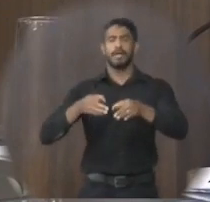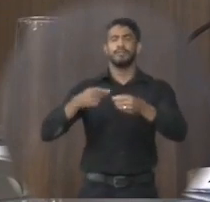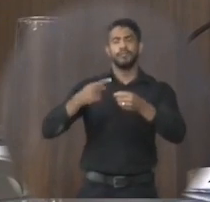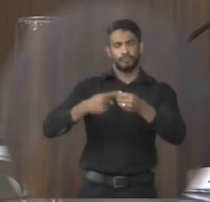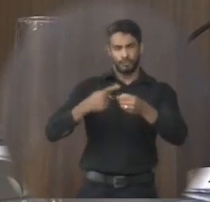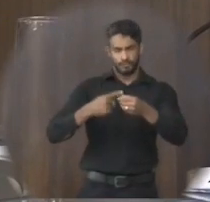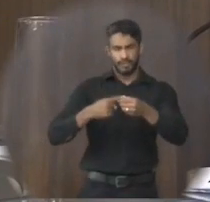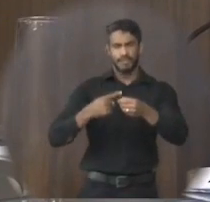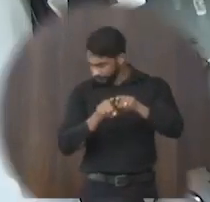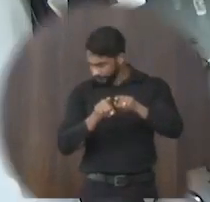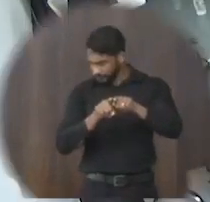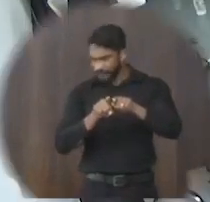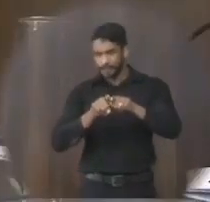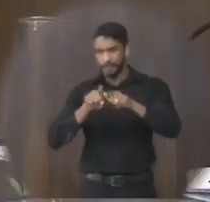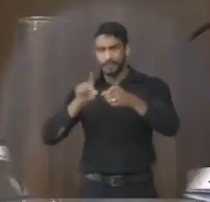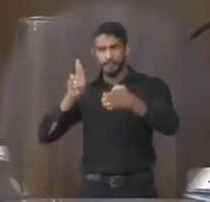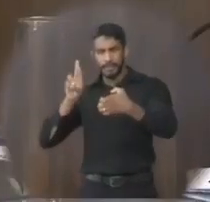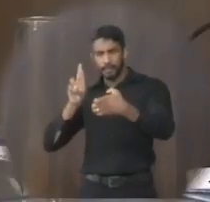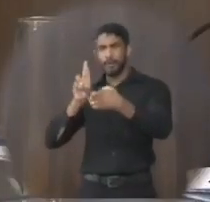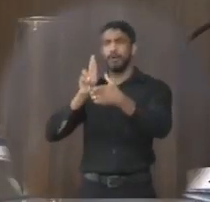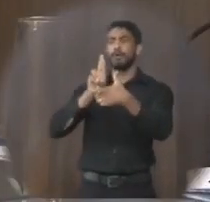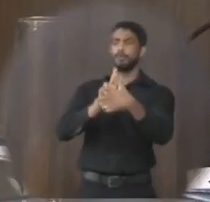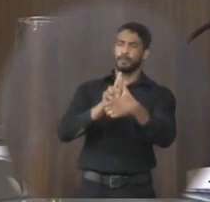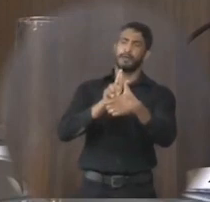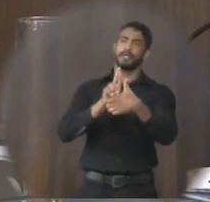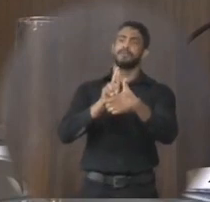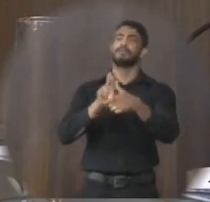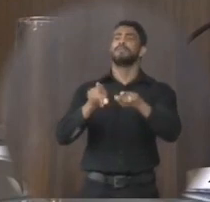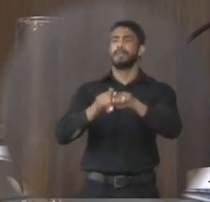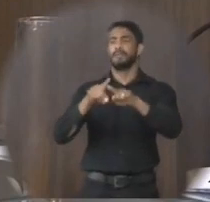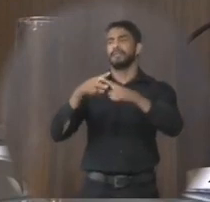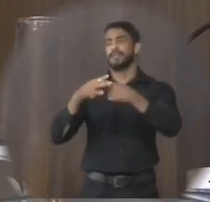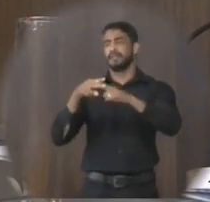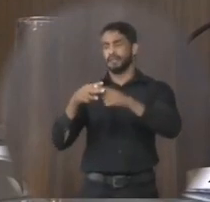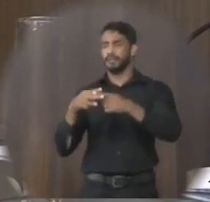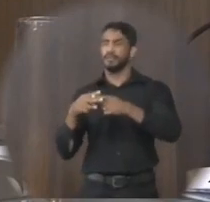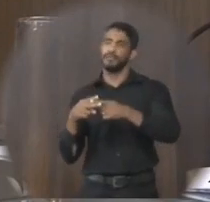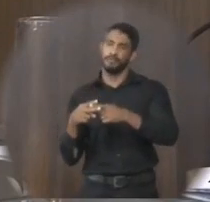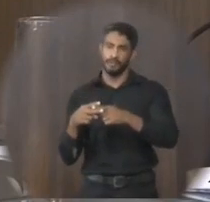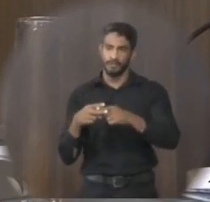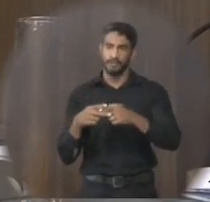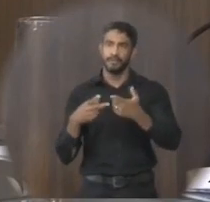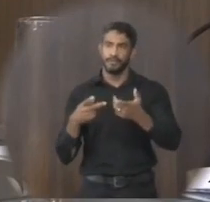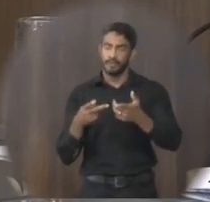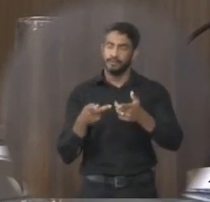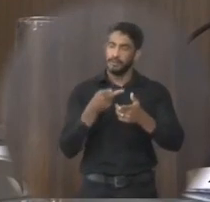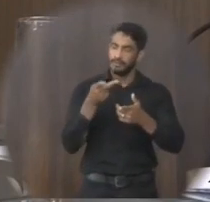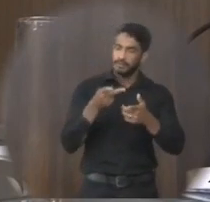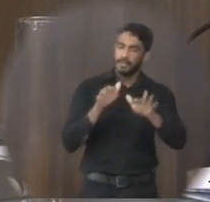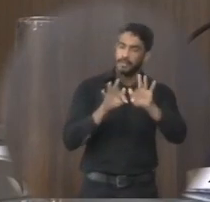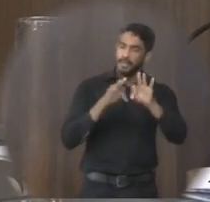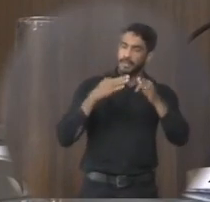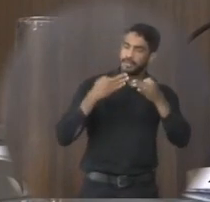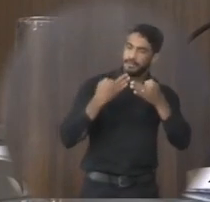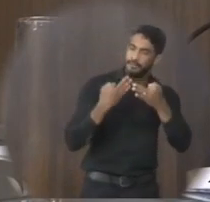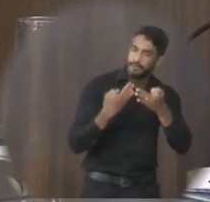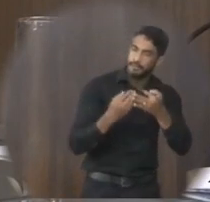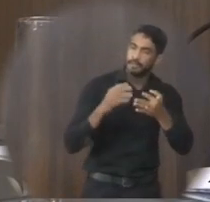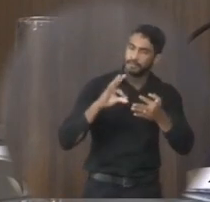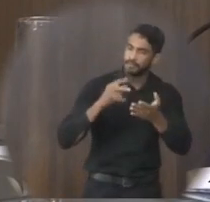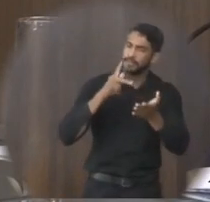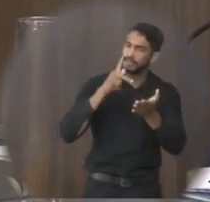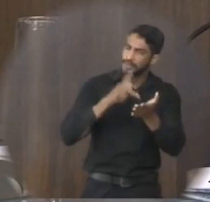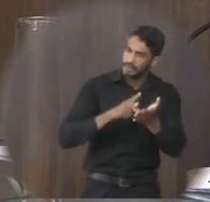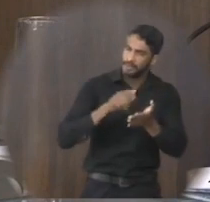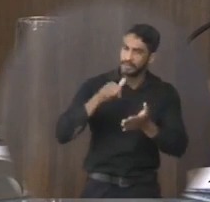também, o procurador, mais parabenizar e solidarizar com essas famílias, com todos vocês e pode sim sempre contar